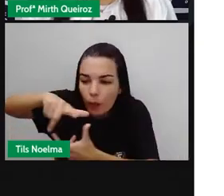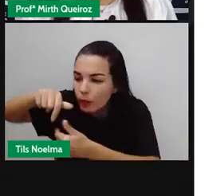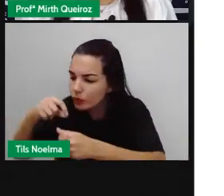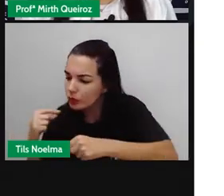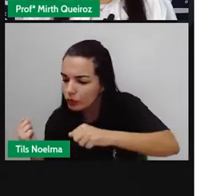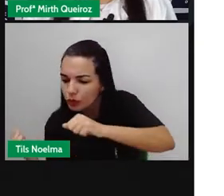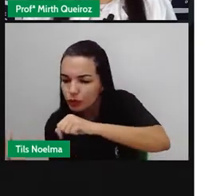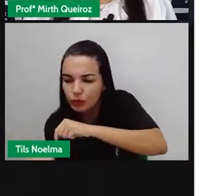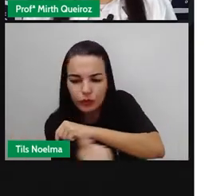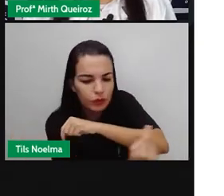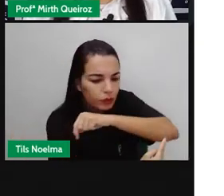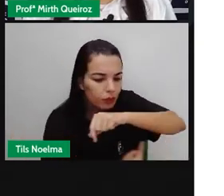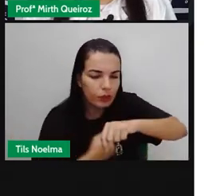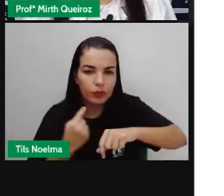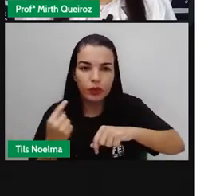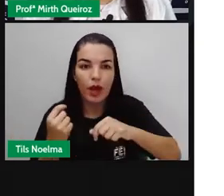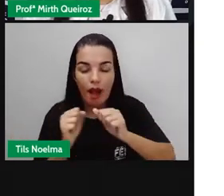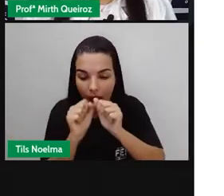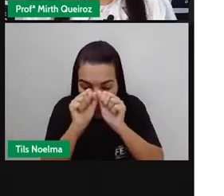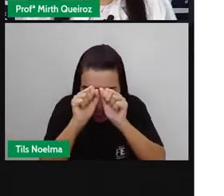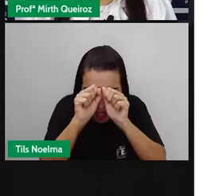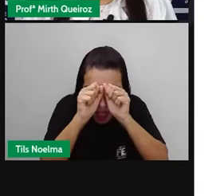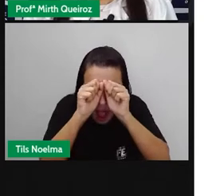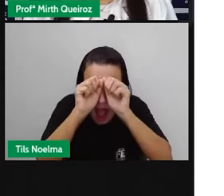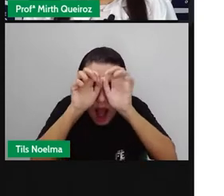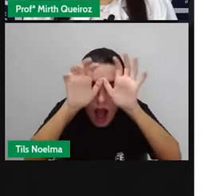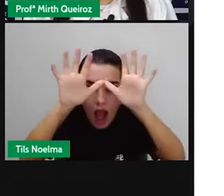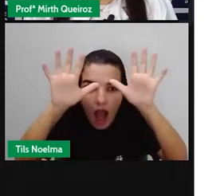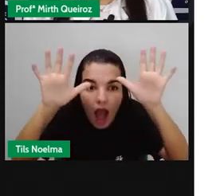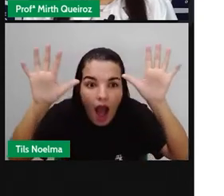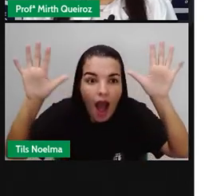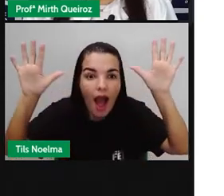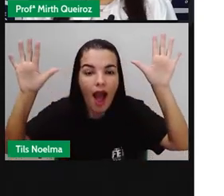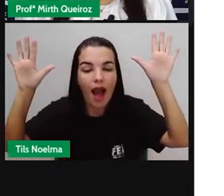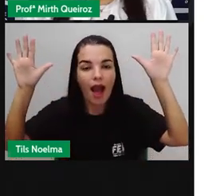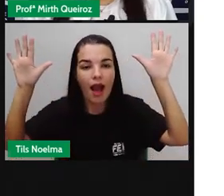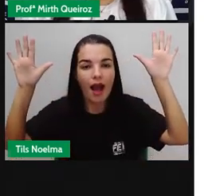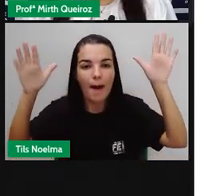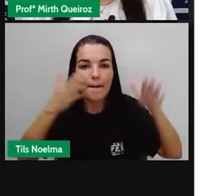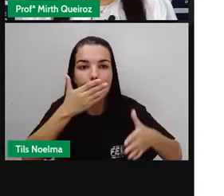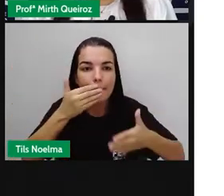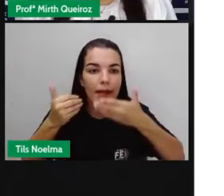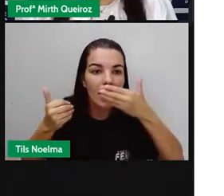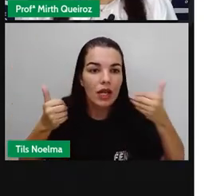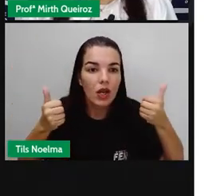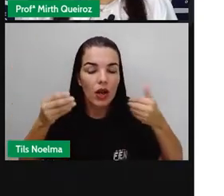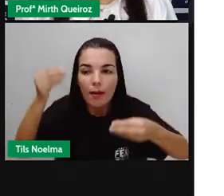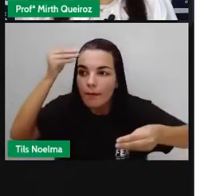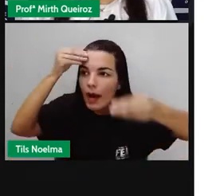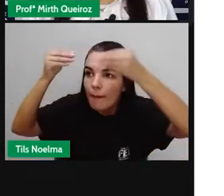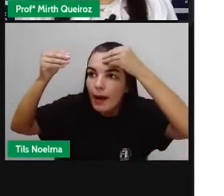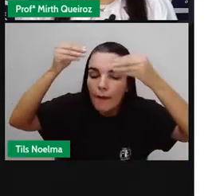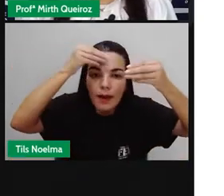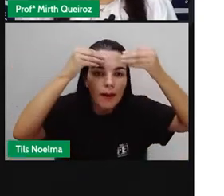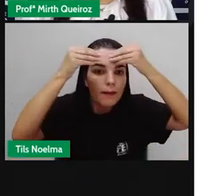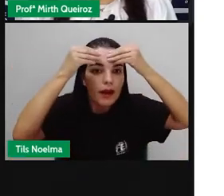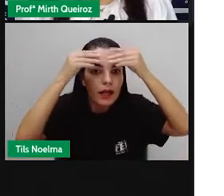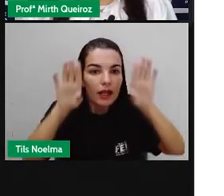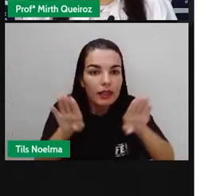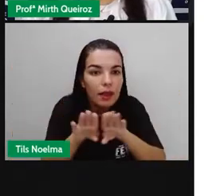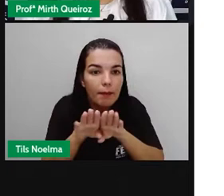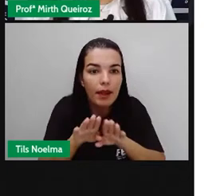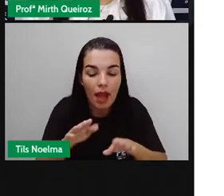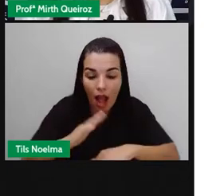outros, abrir novos horizontes mentais, melhorar a capacidade de memorização e aumentar o nosso